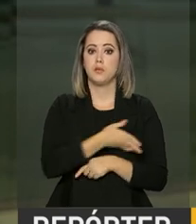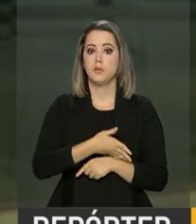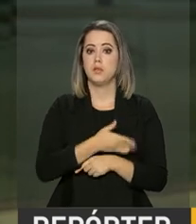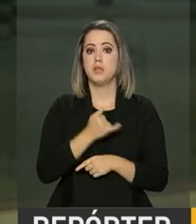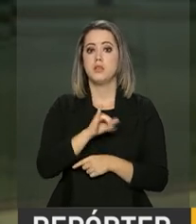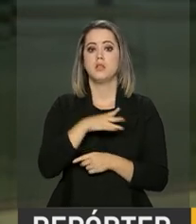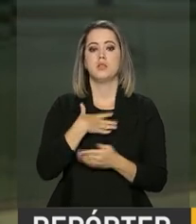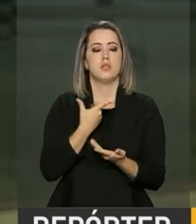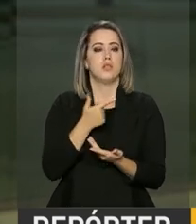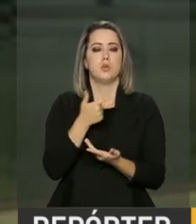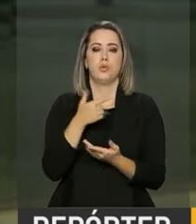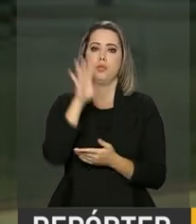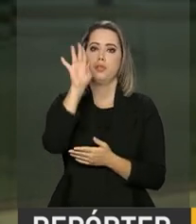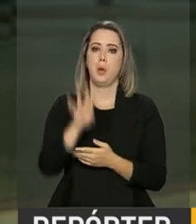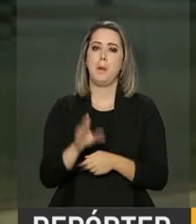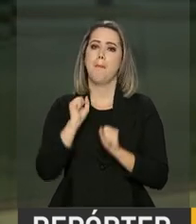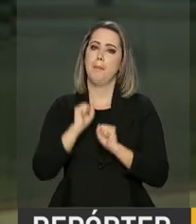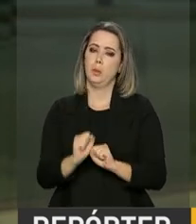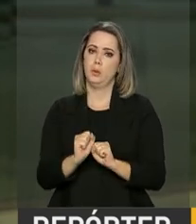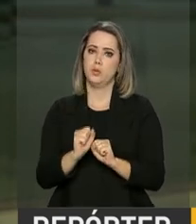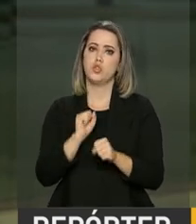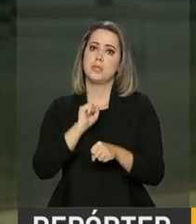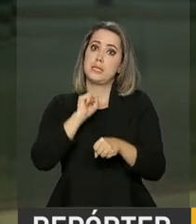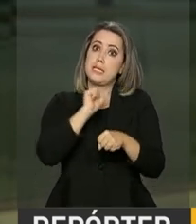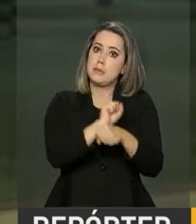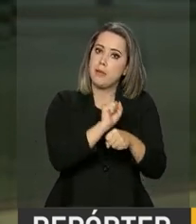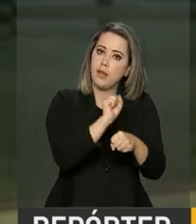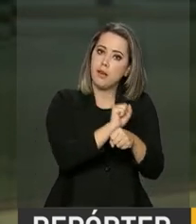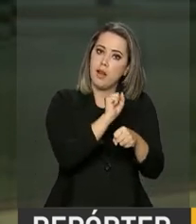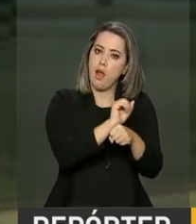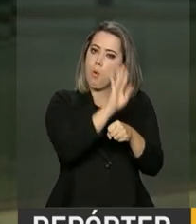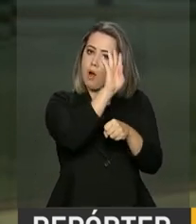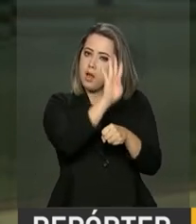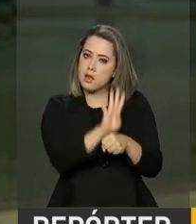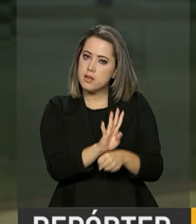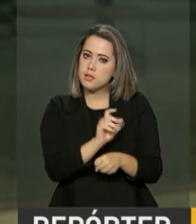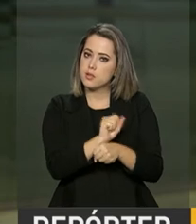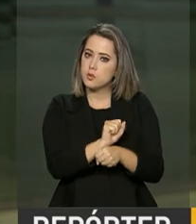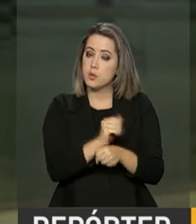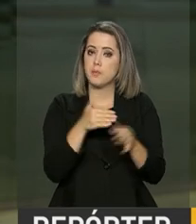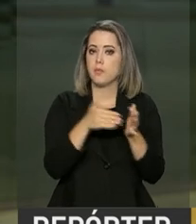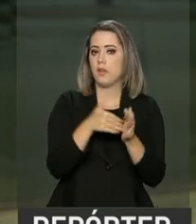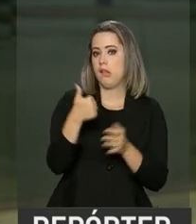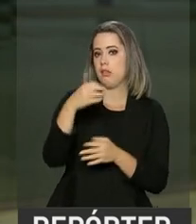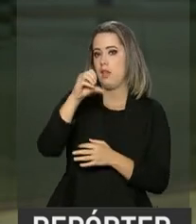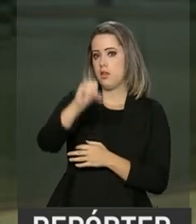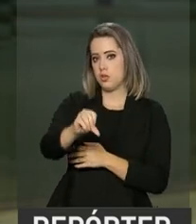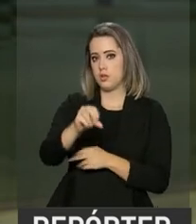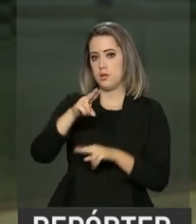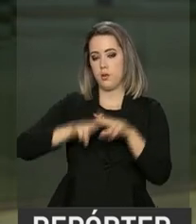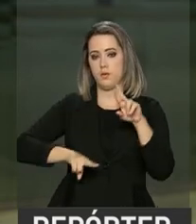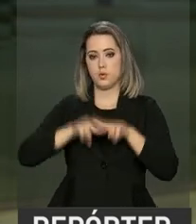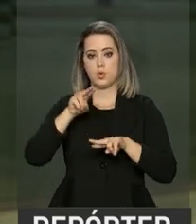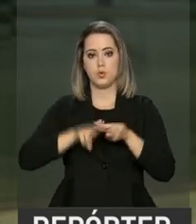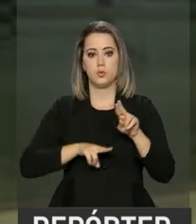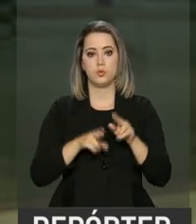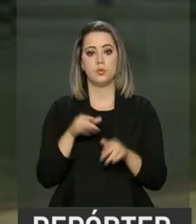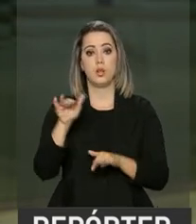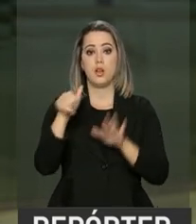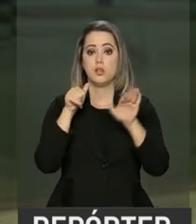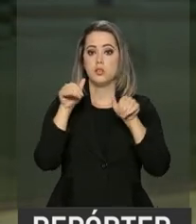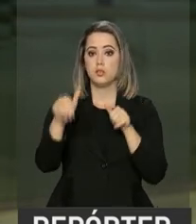selecionados, os estudantes podem participar da lista de espera. O prazo vai até o dia 19 de junho. A